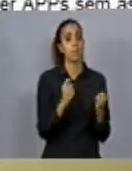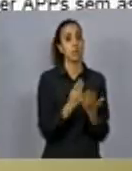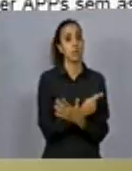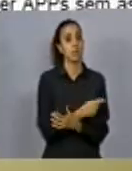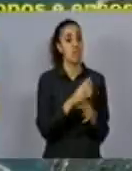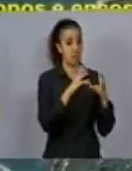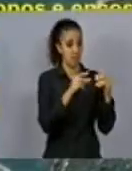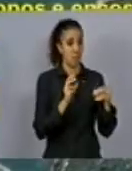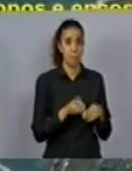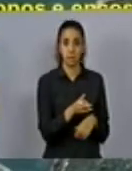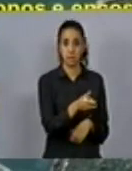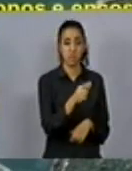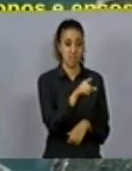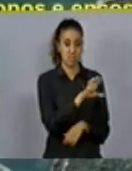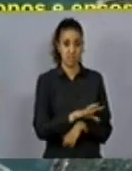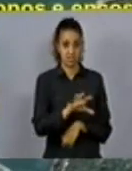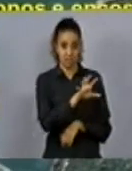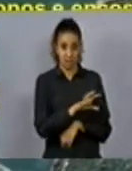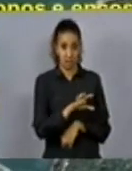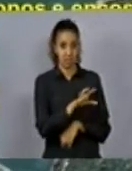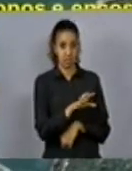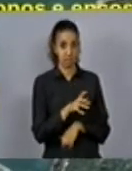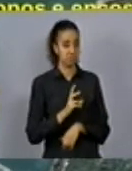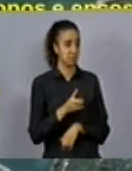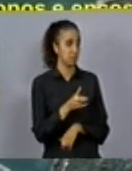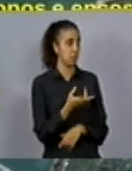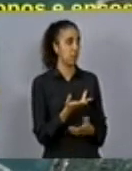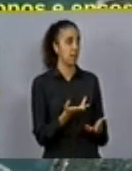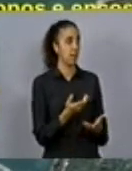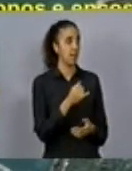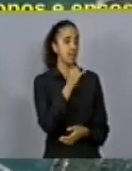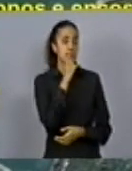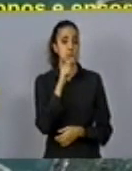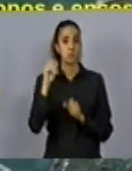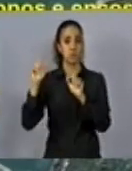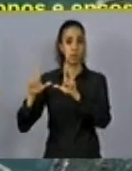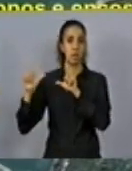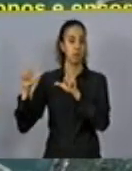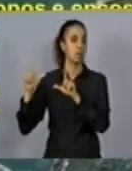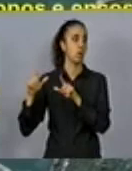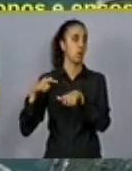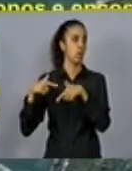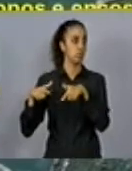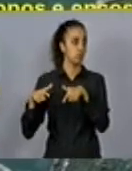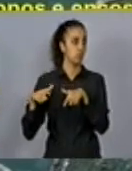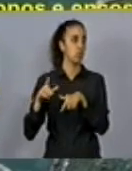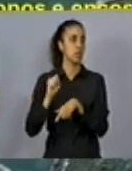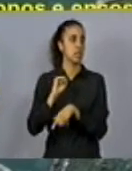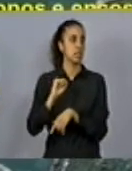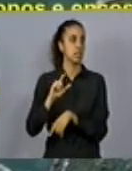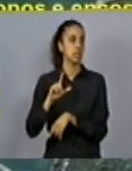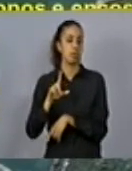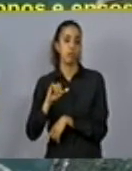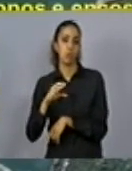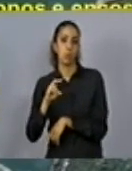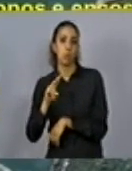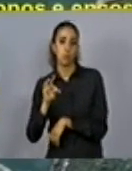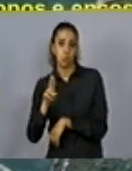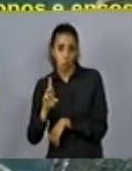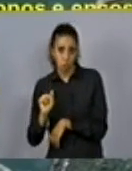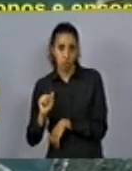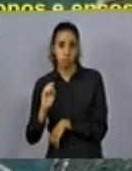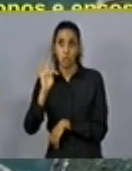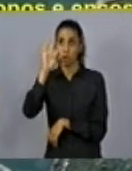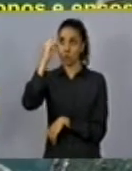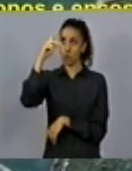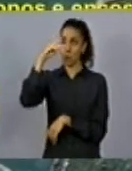Essas áreas vão ficar ocupadas, como por exemplo, nós vemos esses slides aqui com atividade de silvicultura num topo de morro e ao